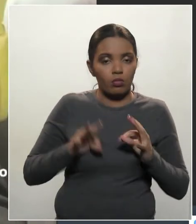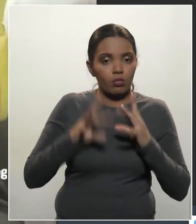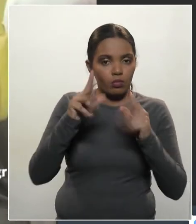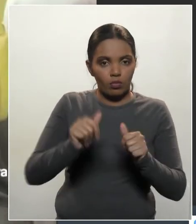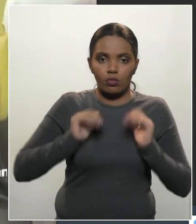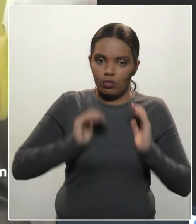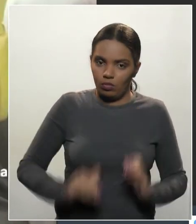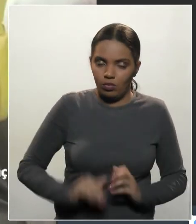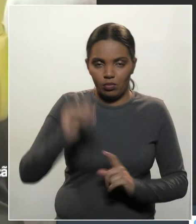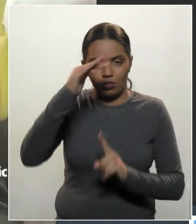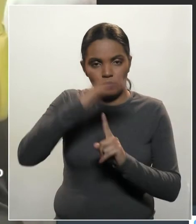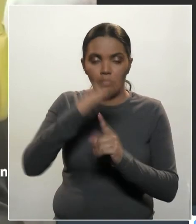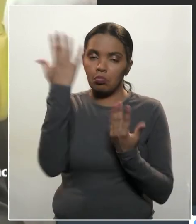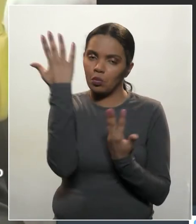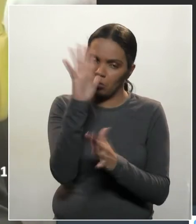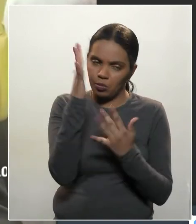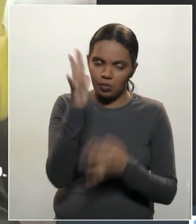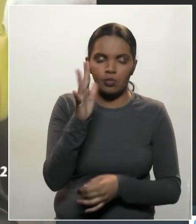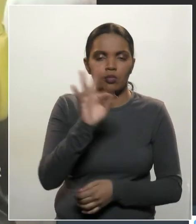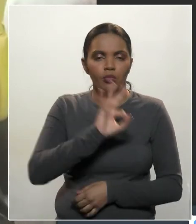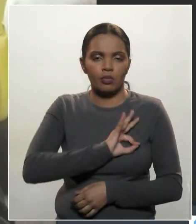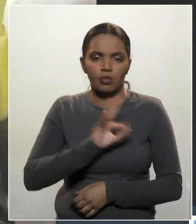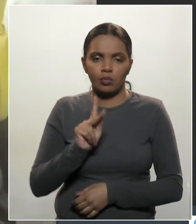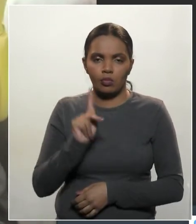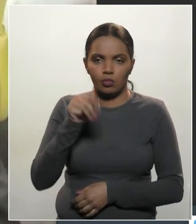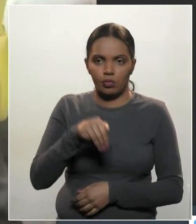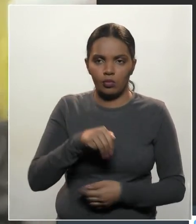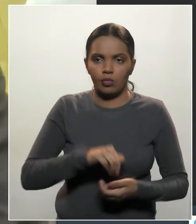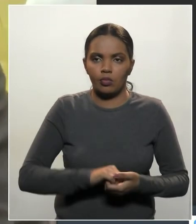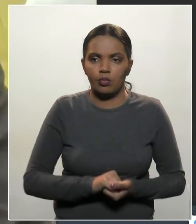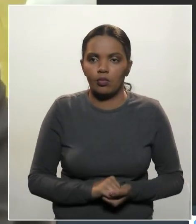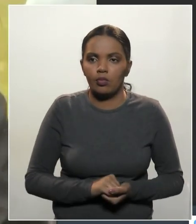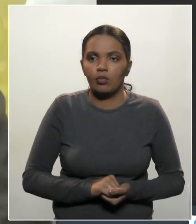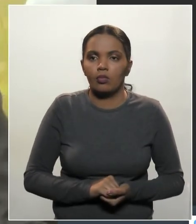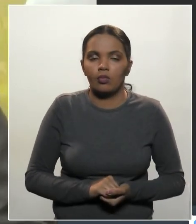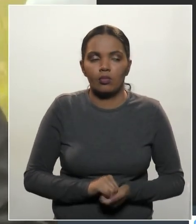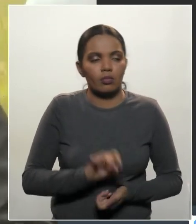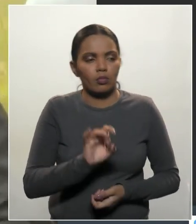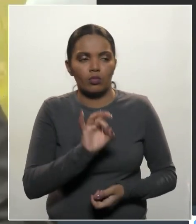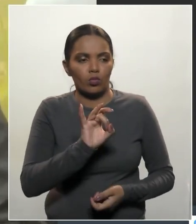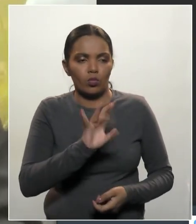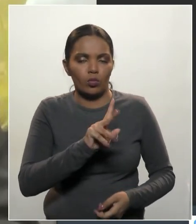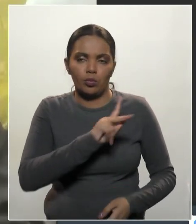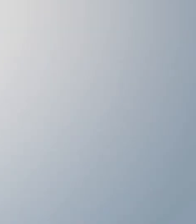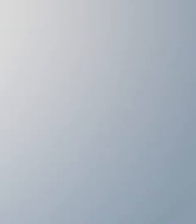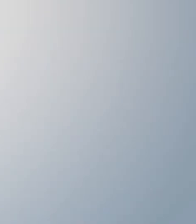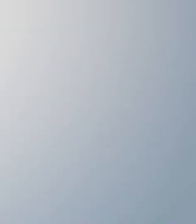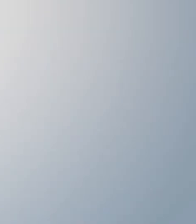parabéns aos valorosos policiais militares. Seria isso, senhor presidente.